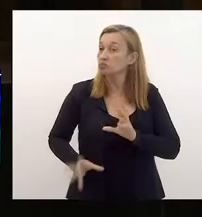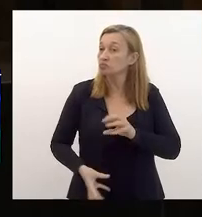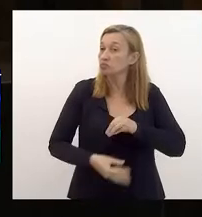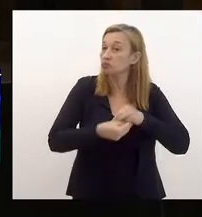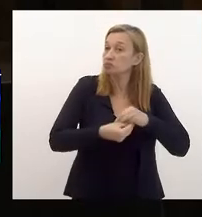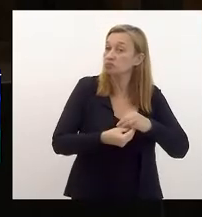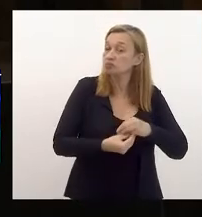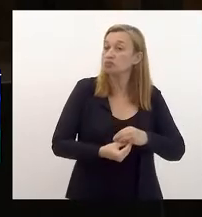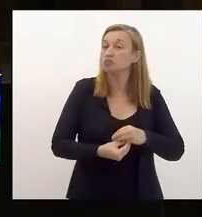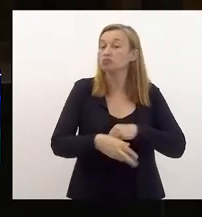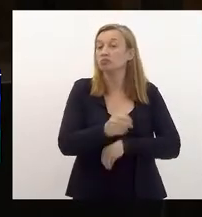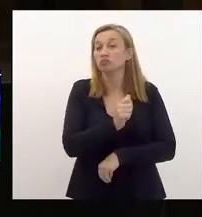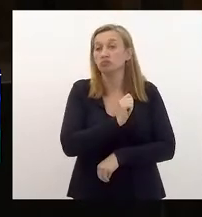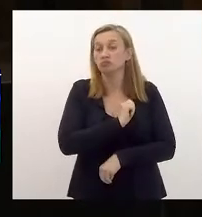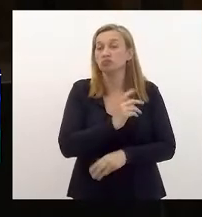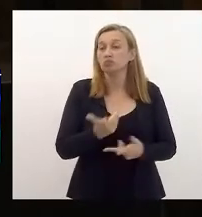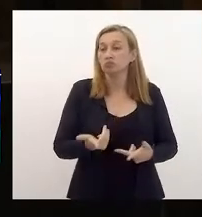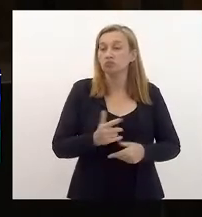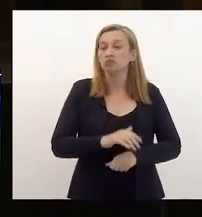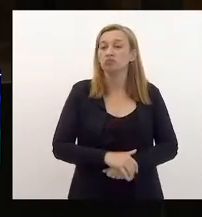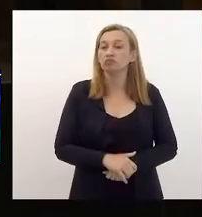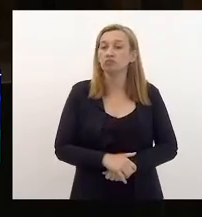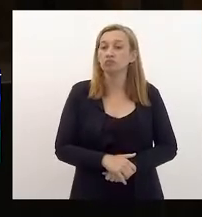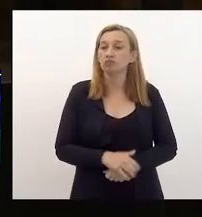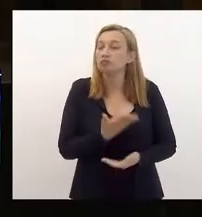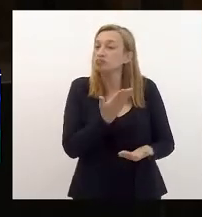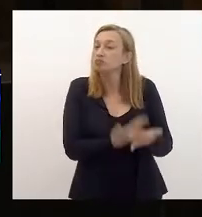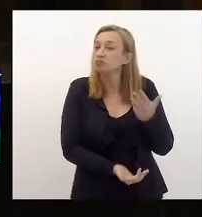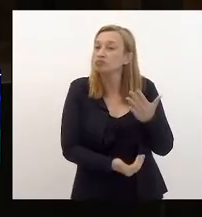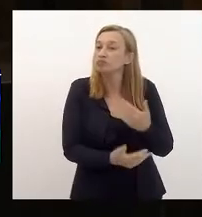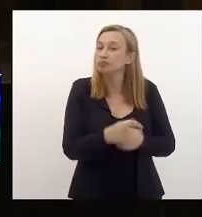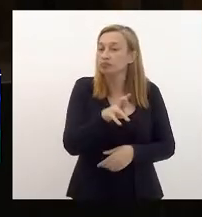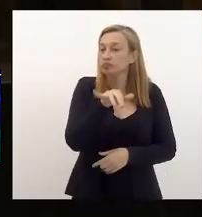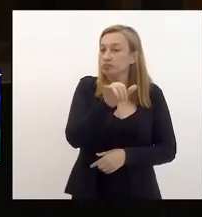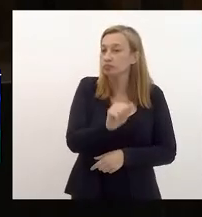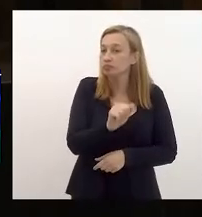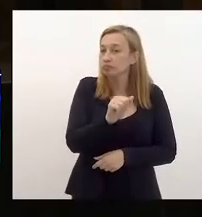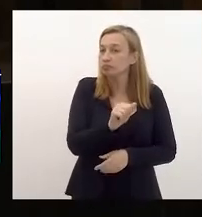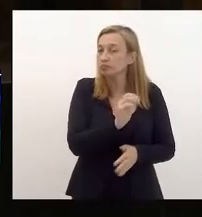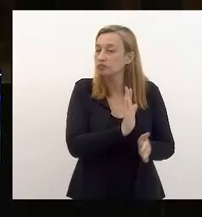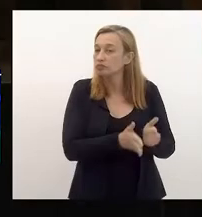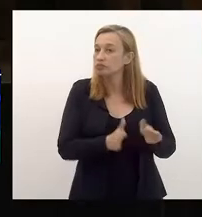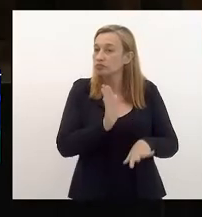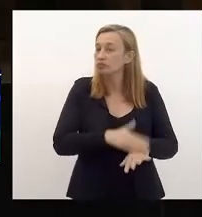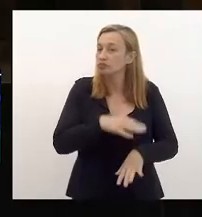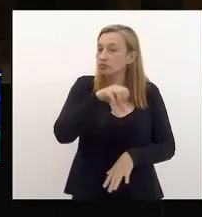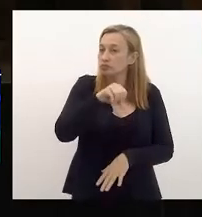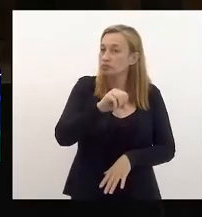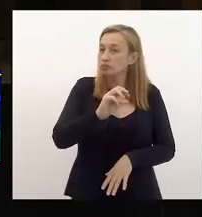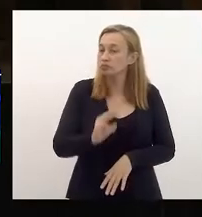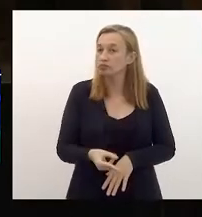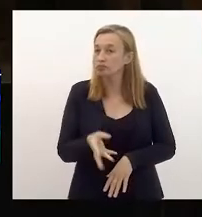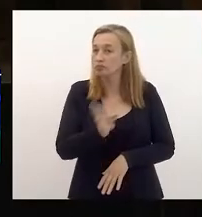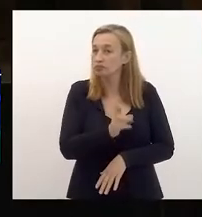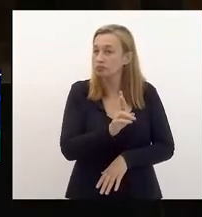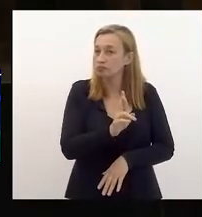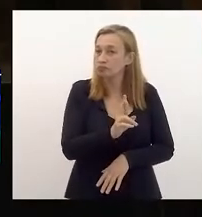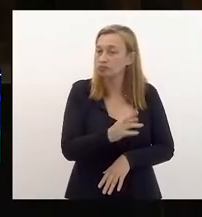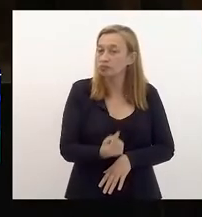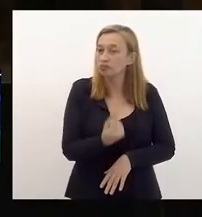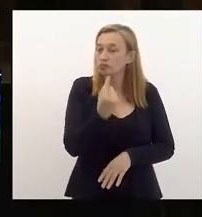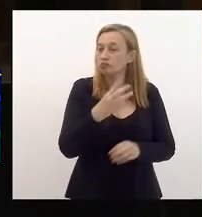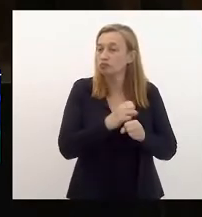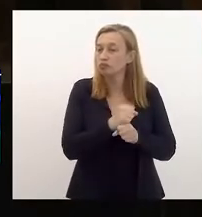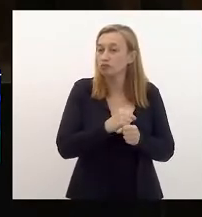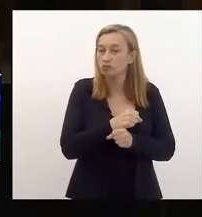nos benefícios fiscais levando a uma perda de receita na ordem de mais de 9 bilhões de reais em um único